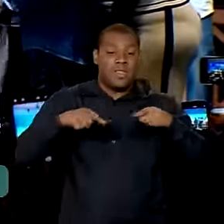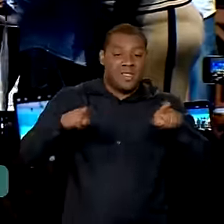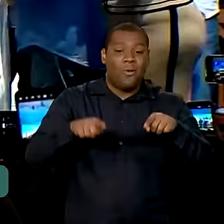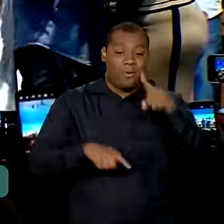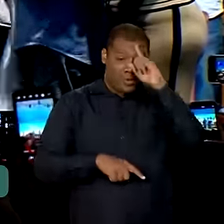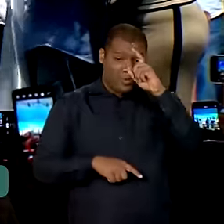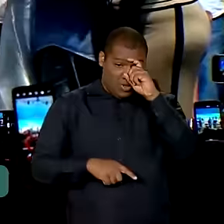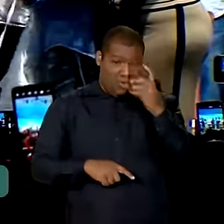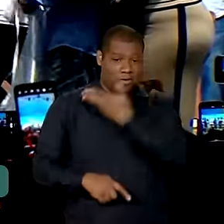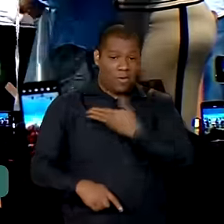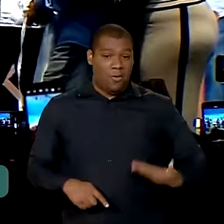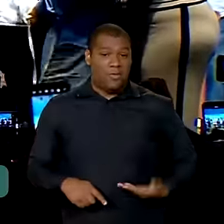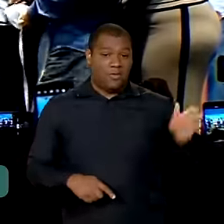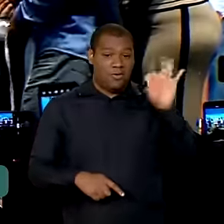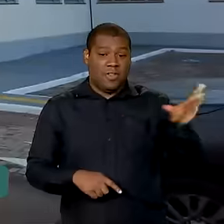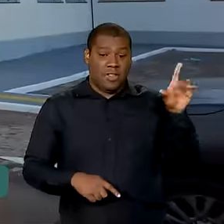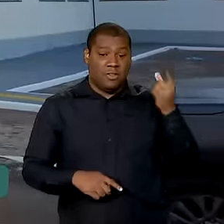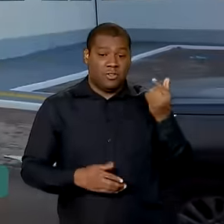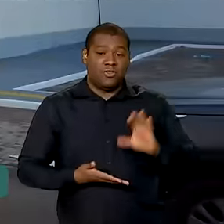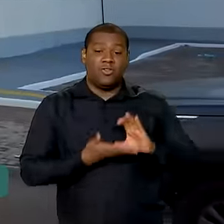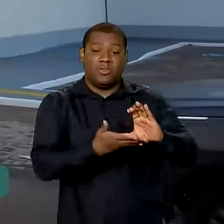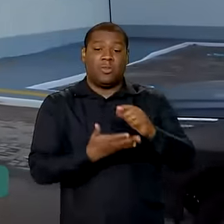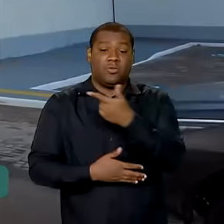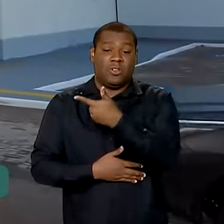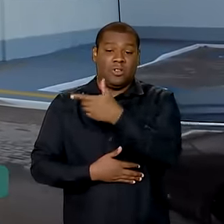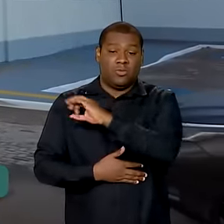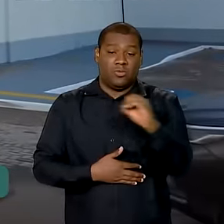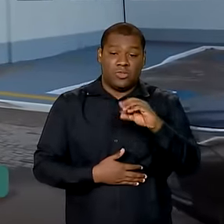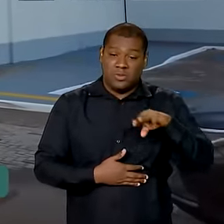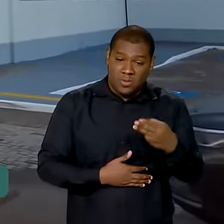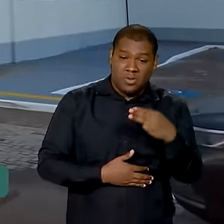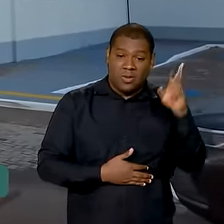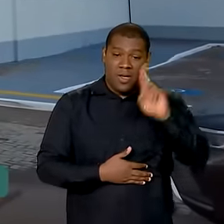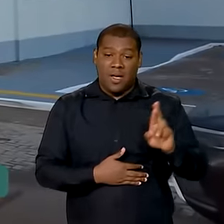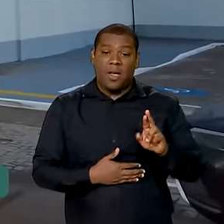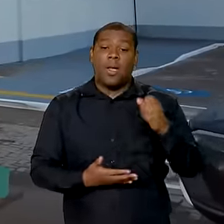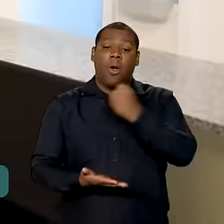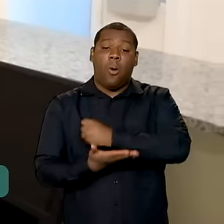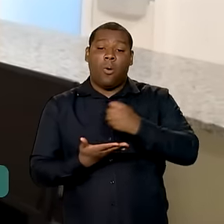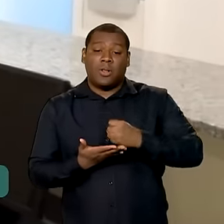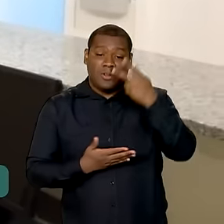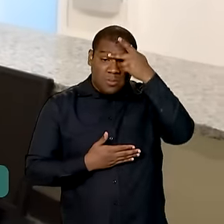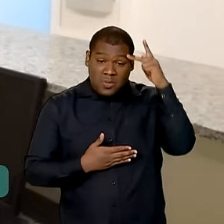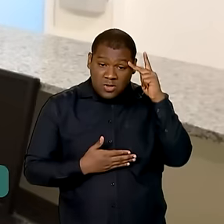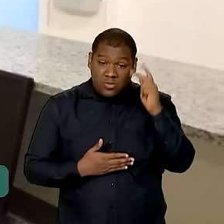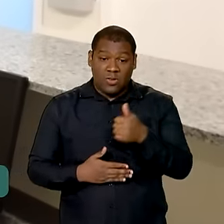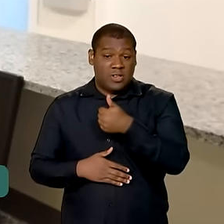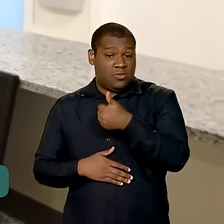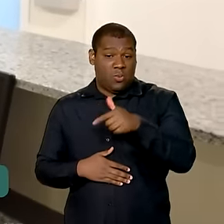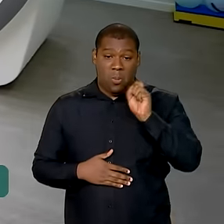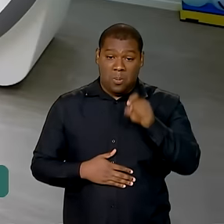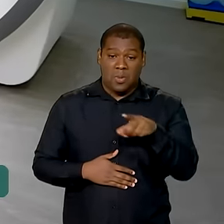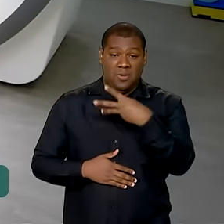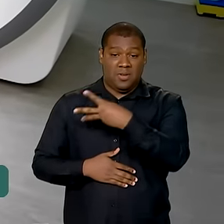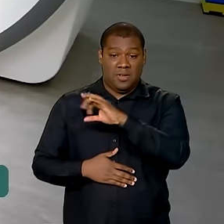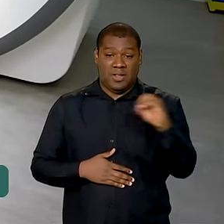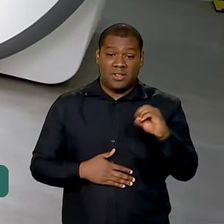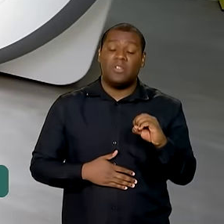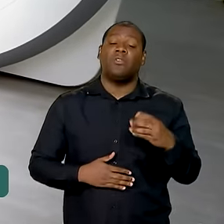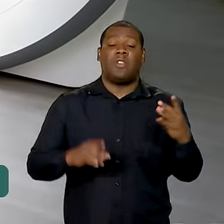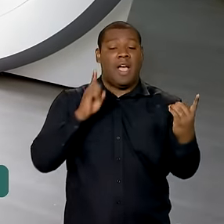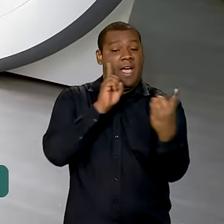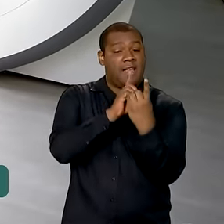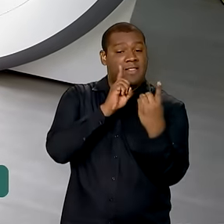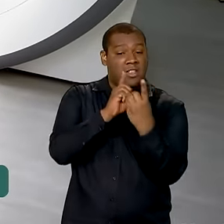investimentos de 200 milhões de reais. 1.300 funcionários foram contratados e todo o atendimento será gratuito via